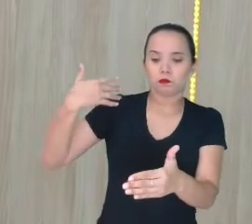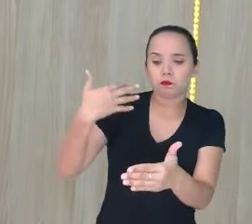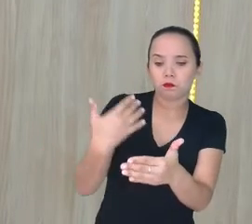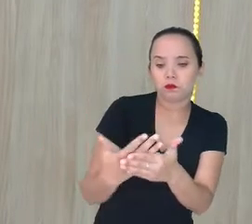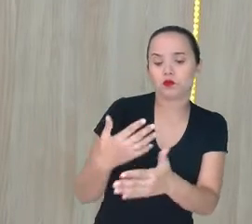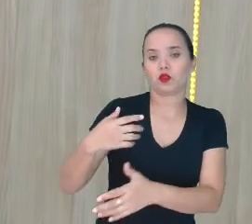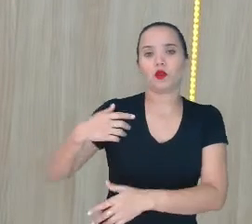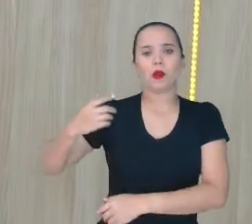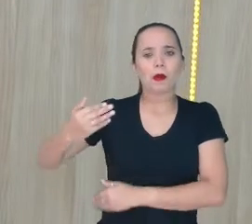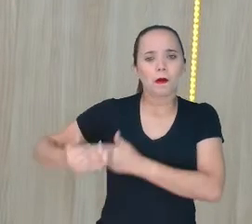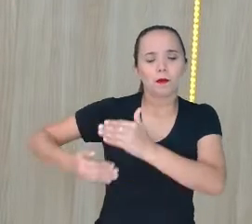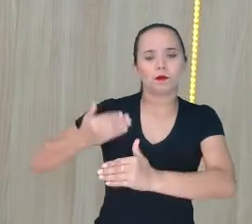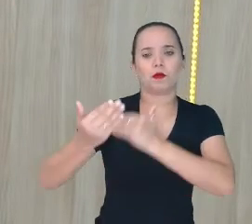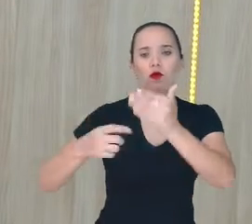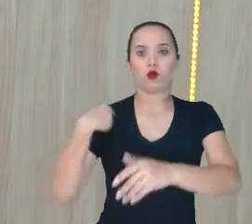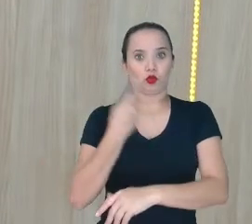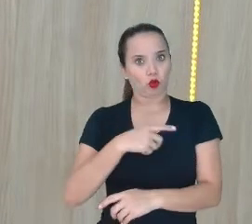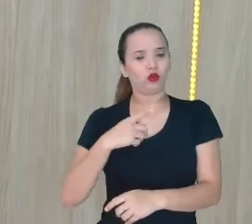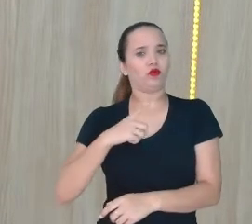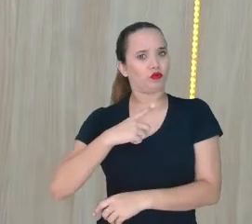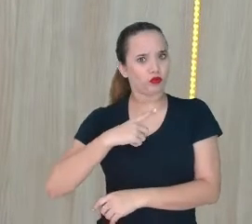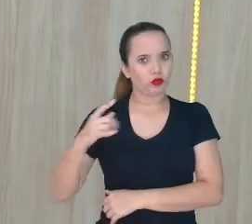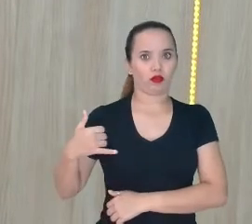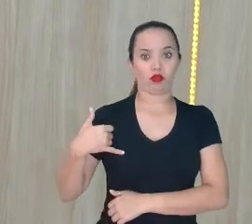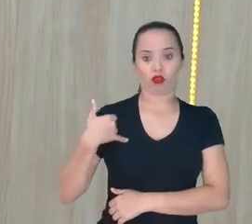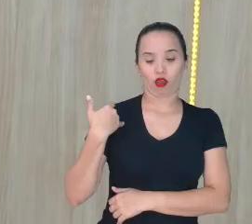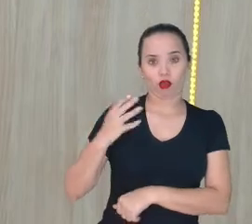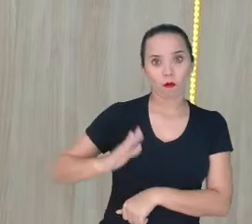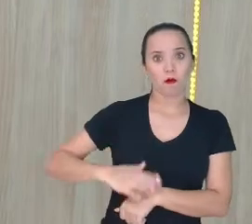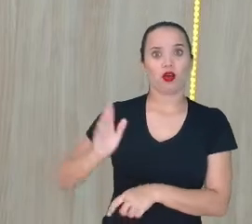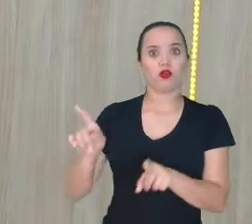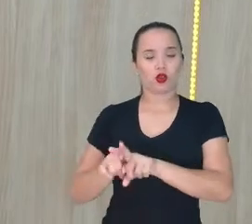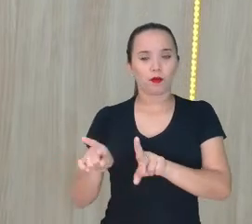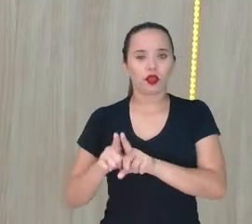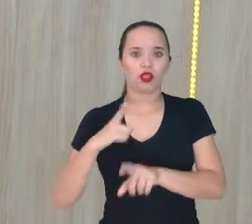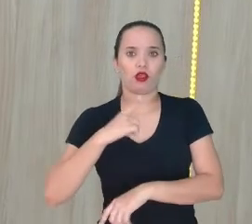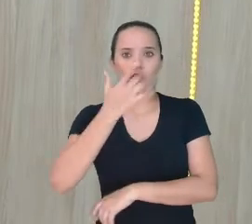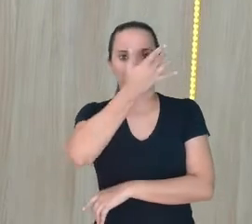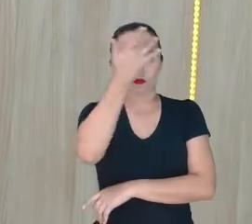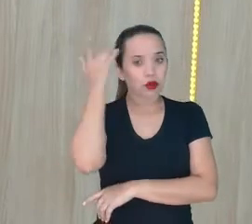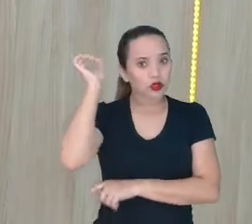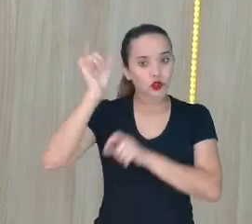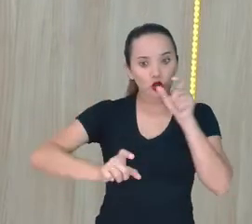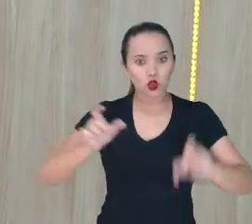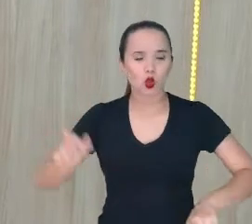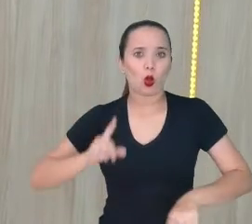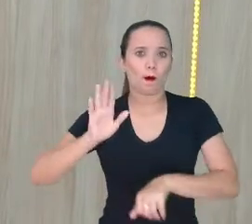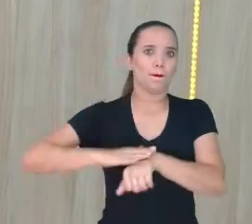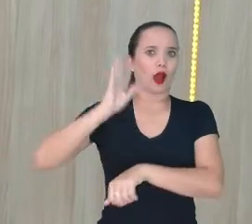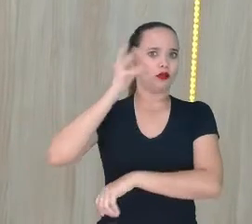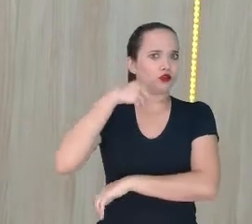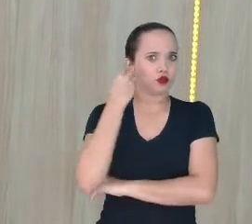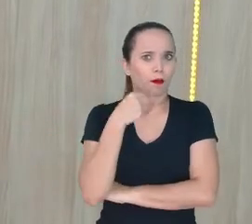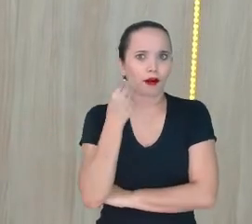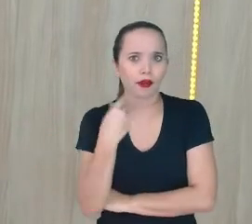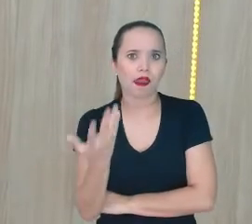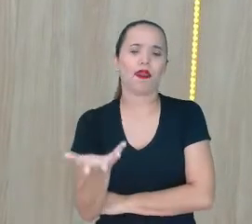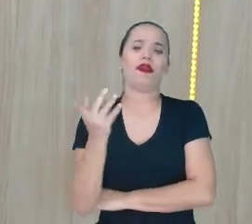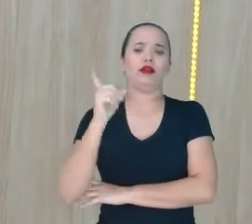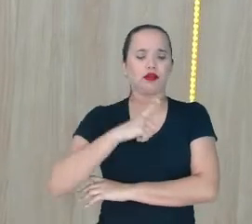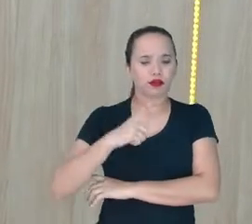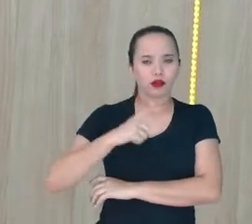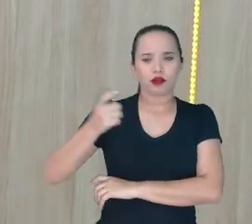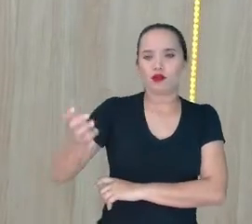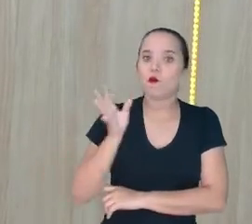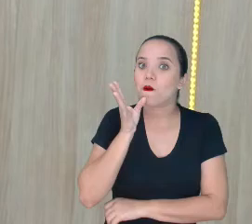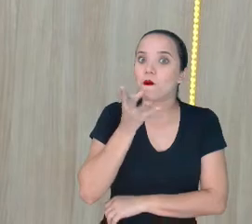vai ganhando idade Além da experiência São pessoas extremamente Experientes Se você perguntar Sabe quase tudo Sabedoria de vida